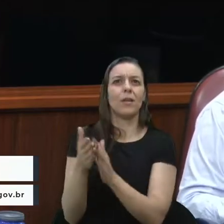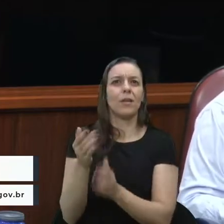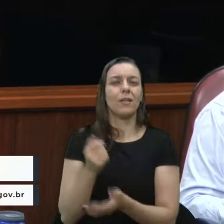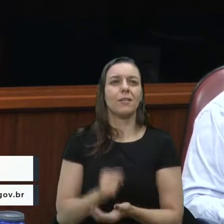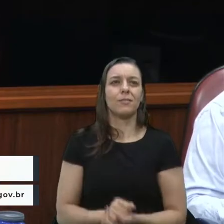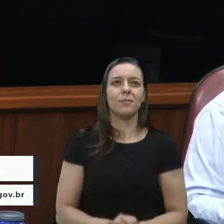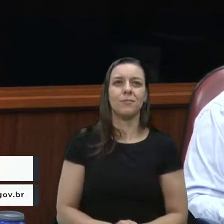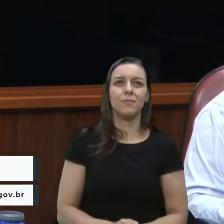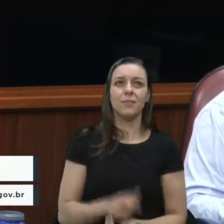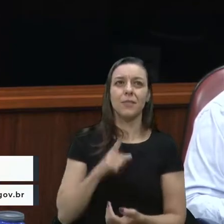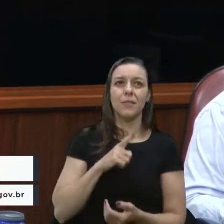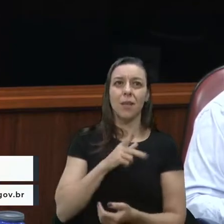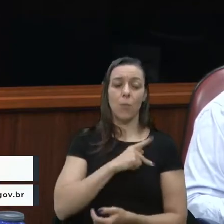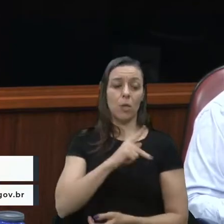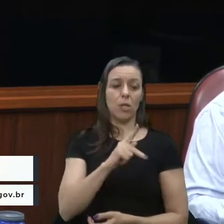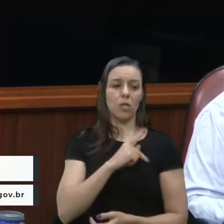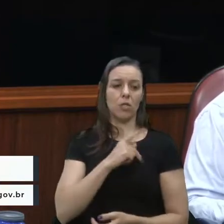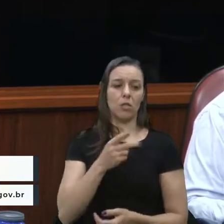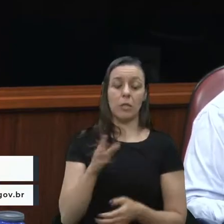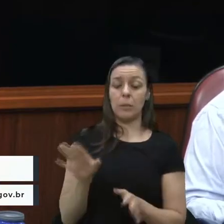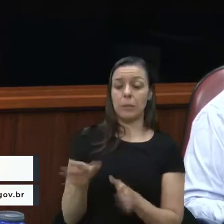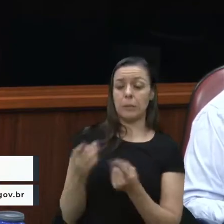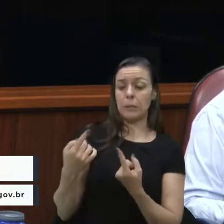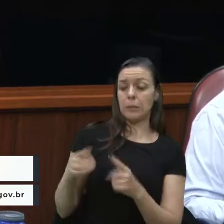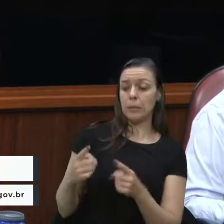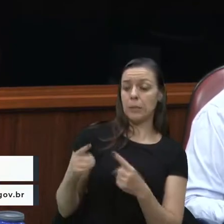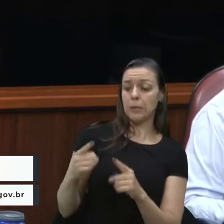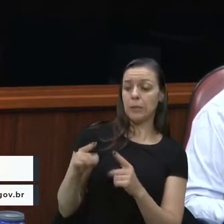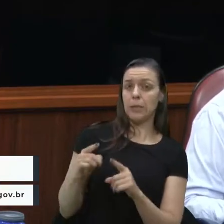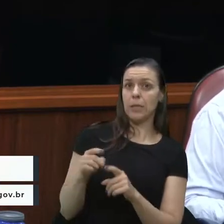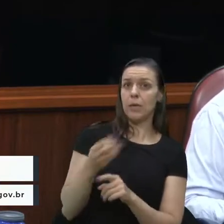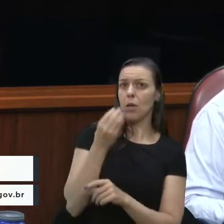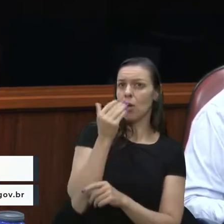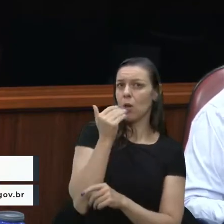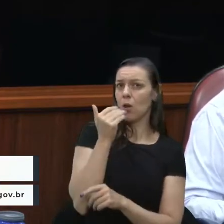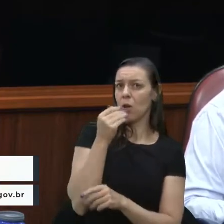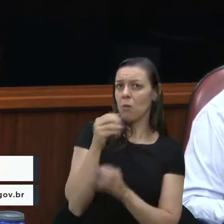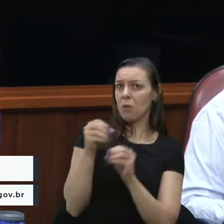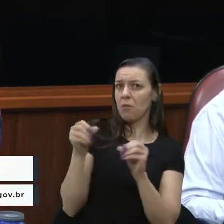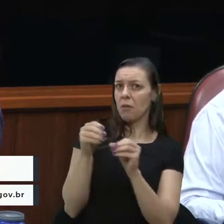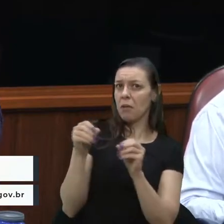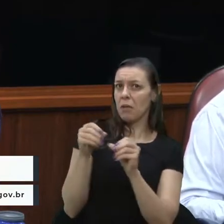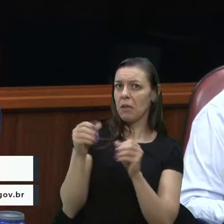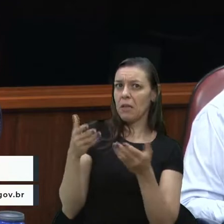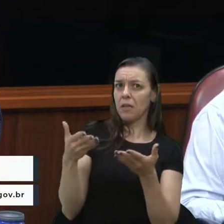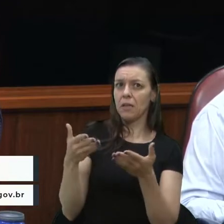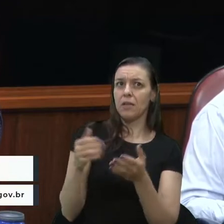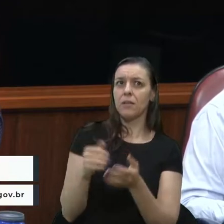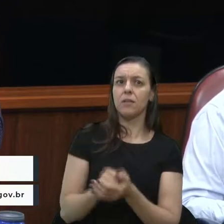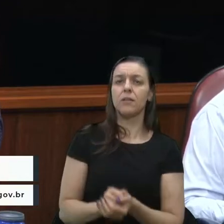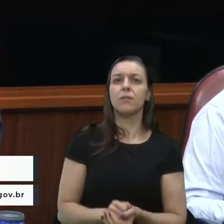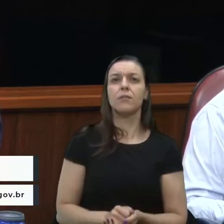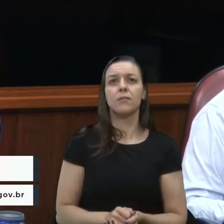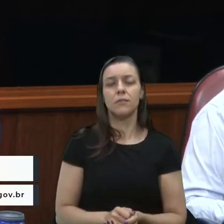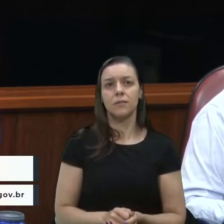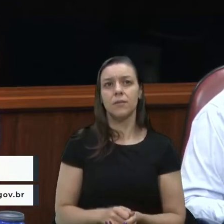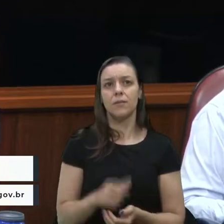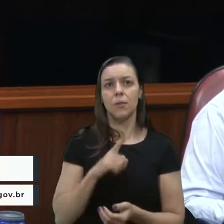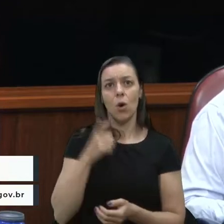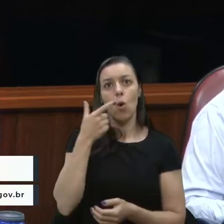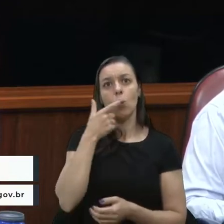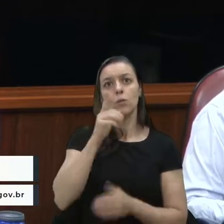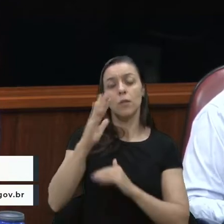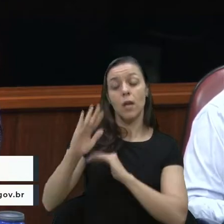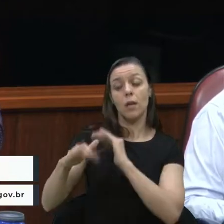presidente da República que faz chacota com o pobre, que come farofa em período pré-eleitoral para ver se consegue